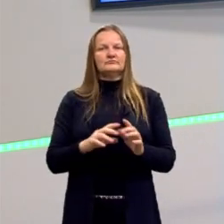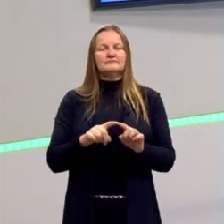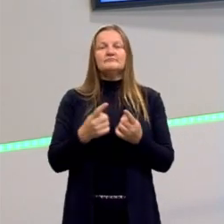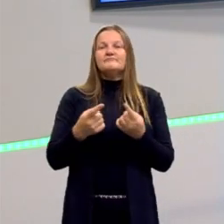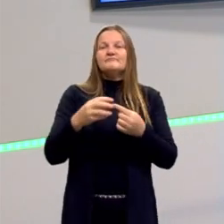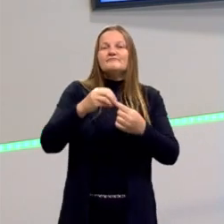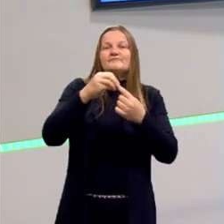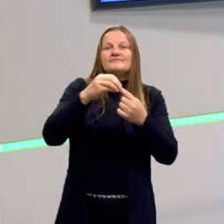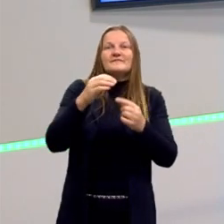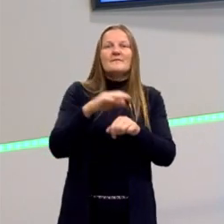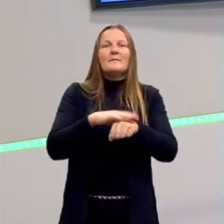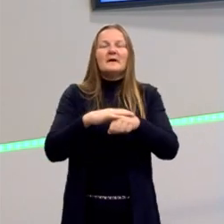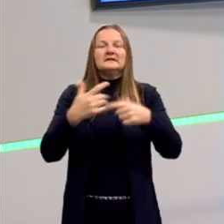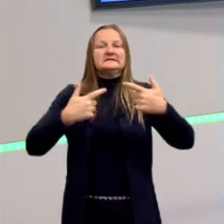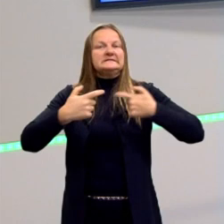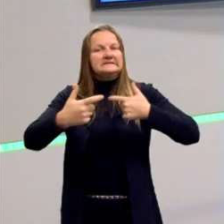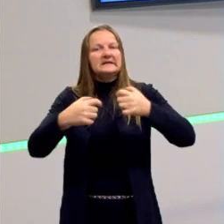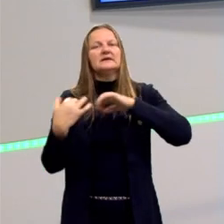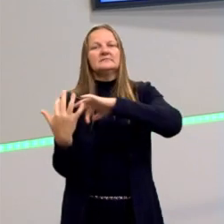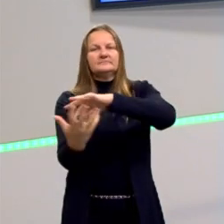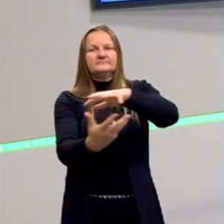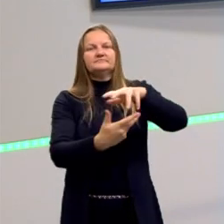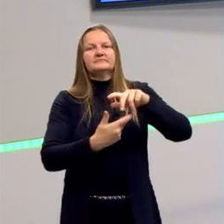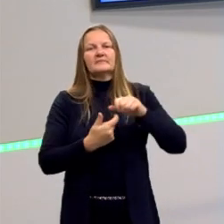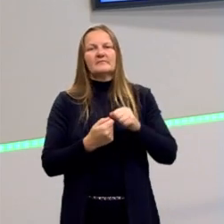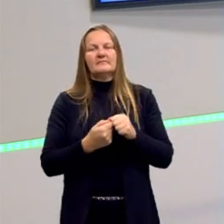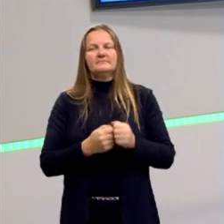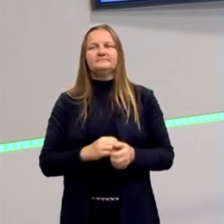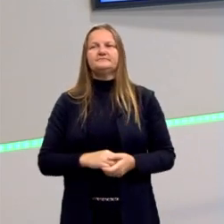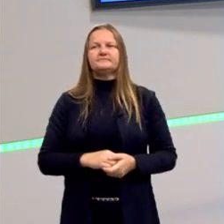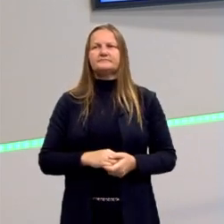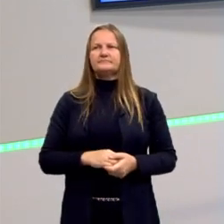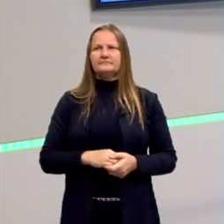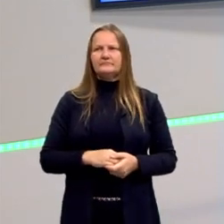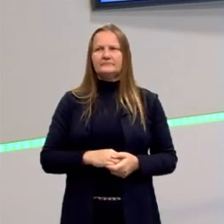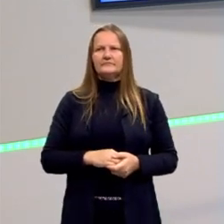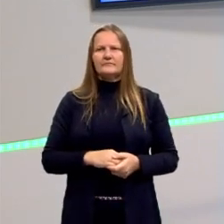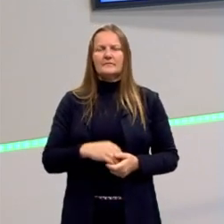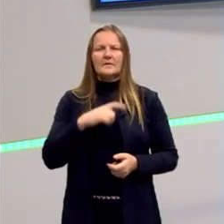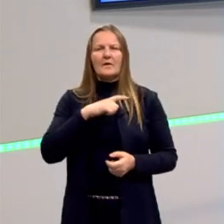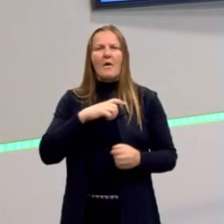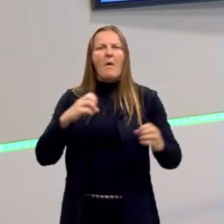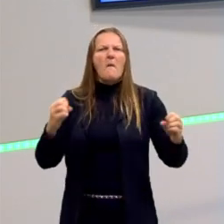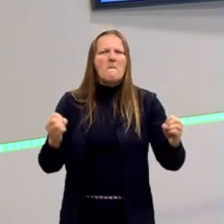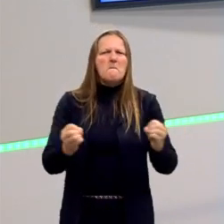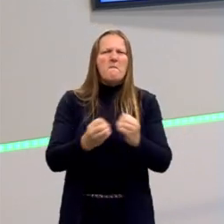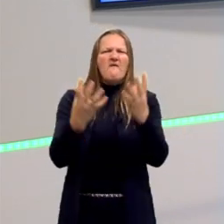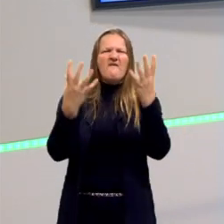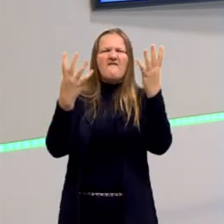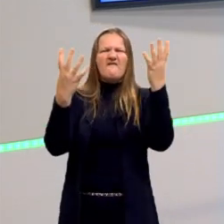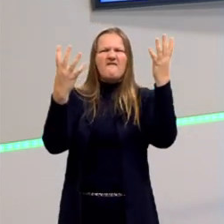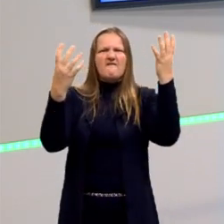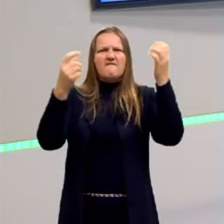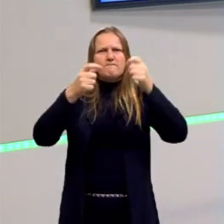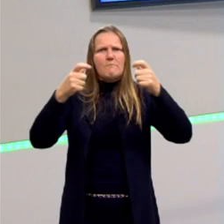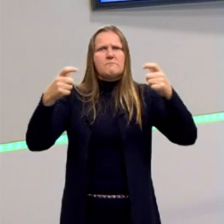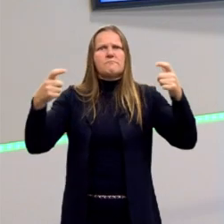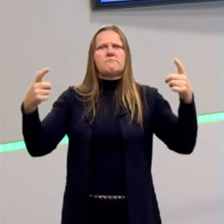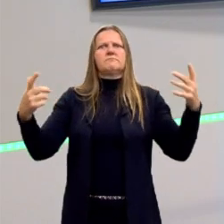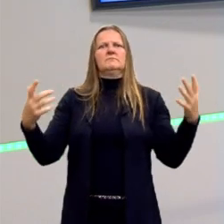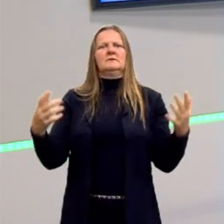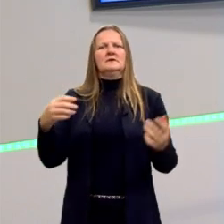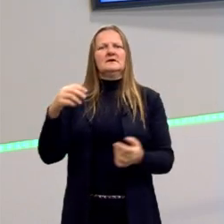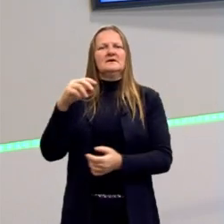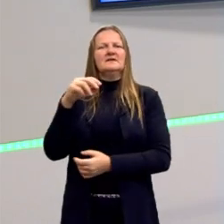principalmente às guerras mundiais. E aí, com bomba atômica, naquela perspectiva, a